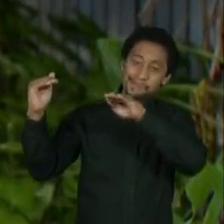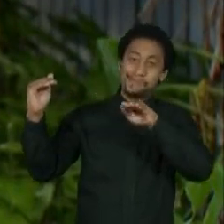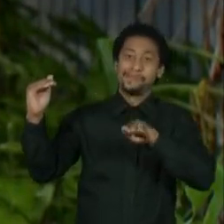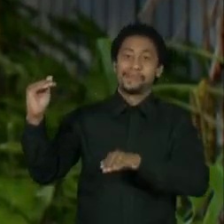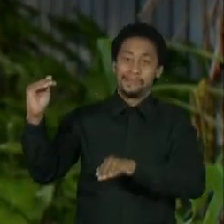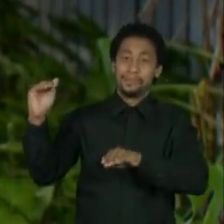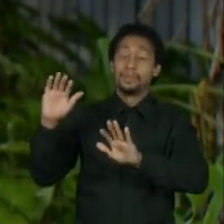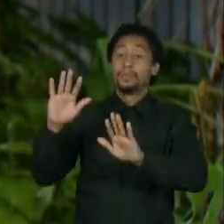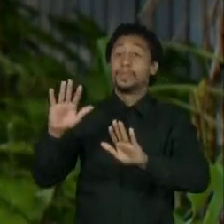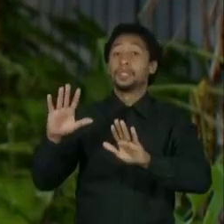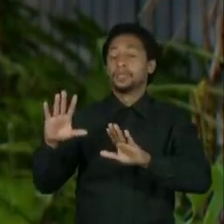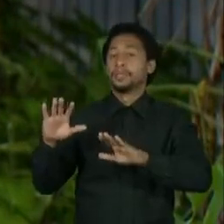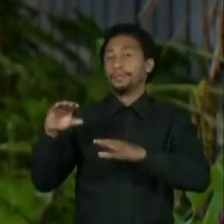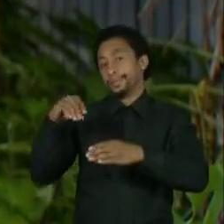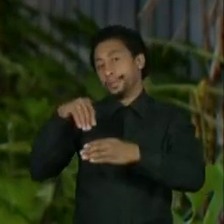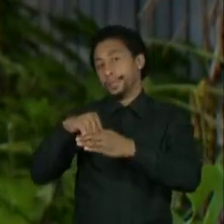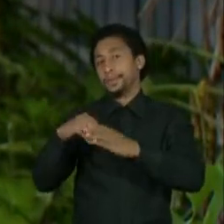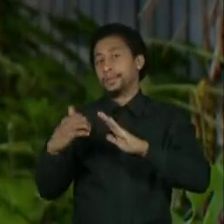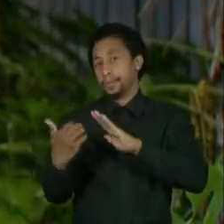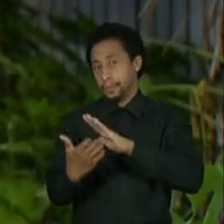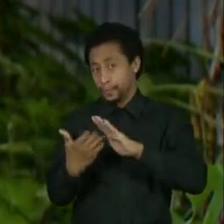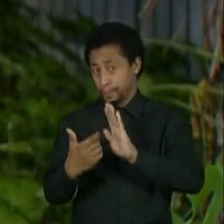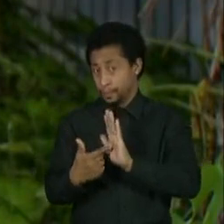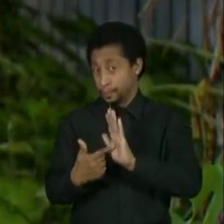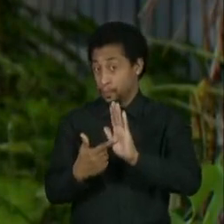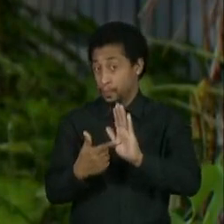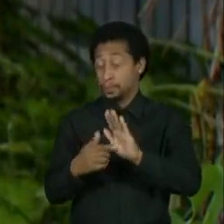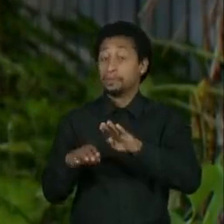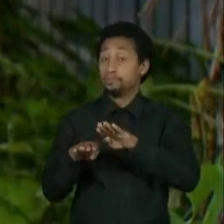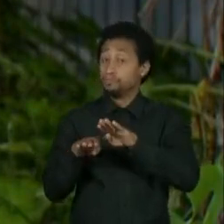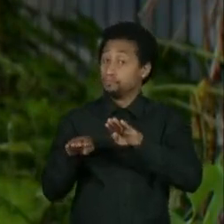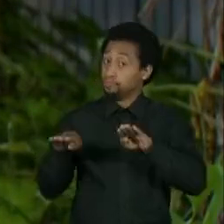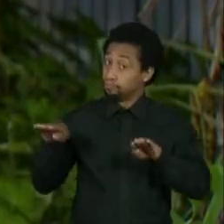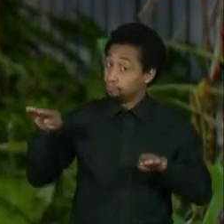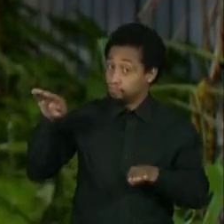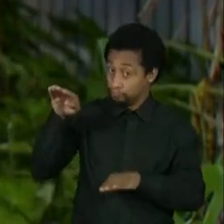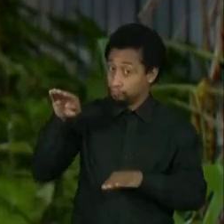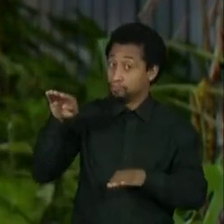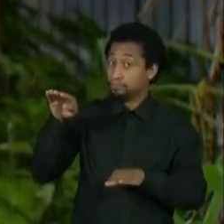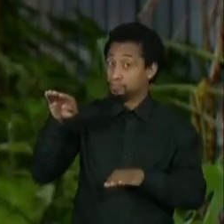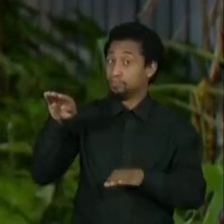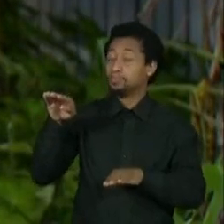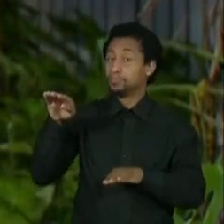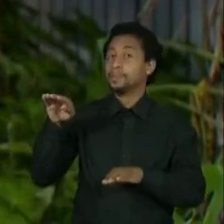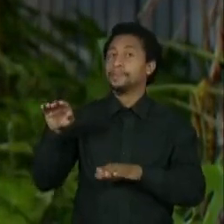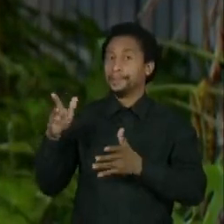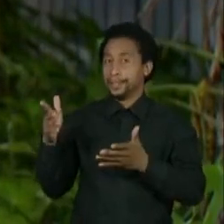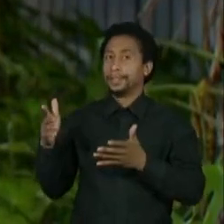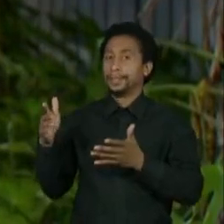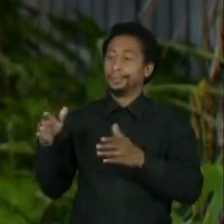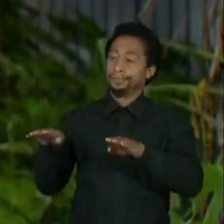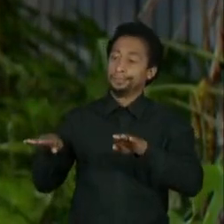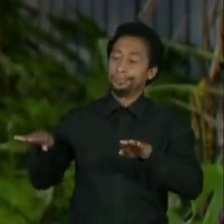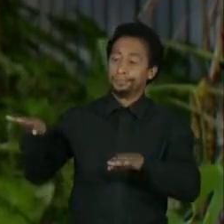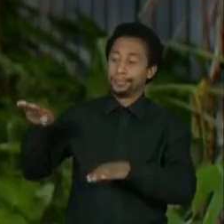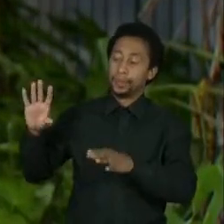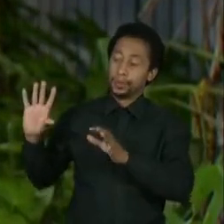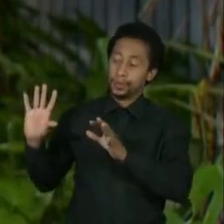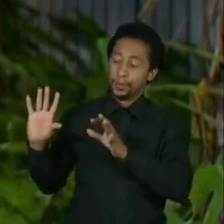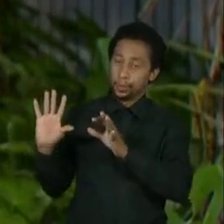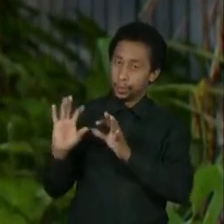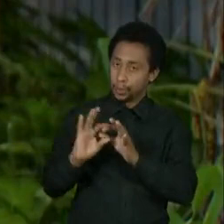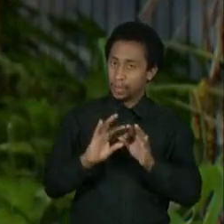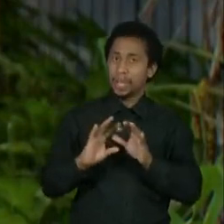instituição, essas desigualdades que são criadas nesse contexto do